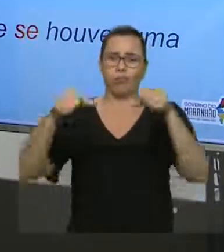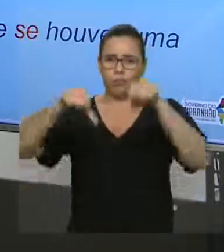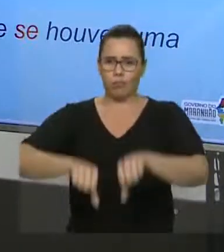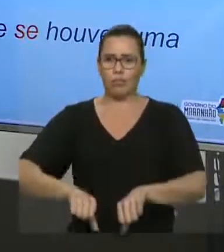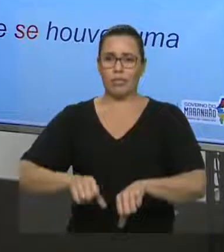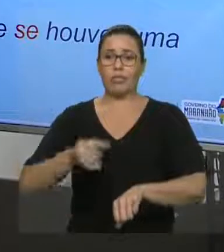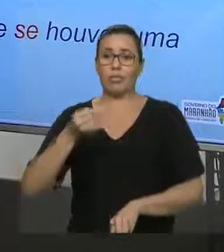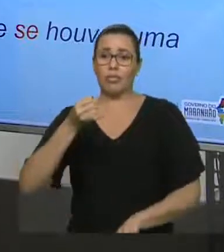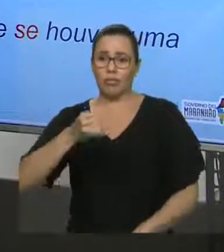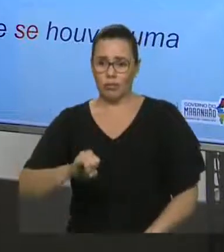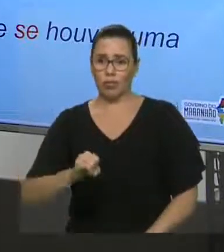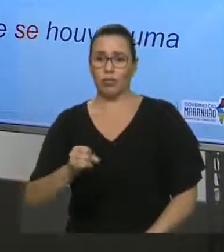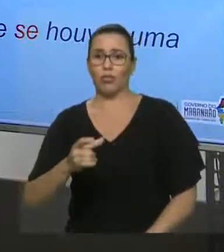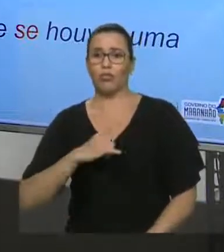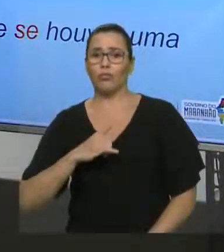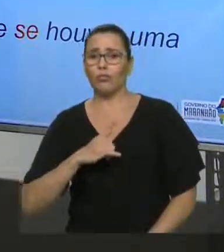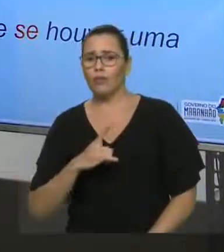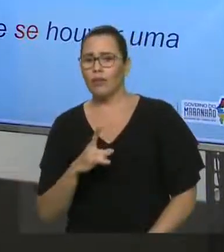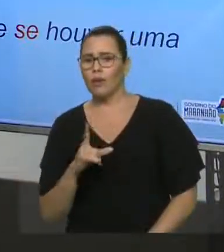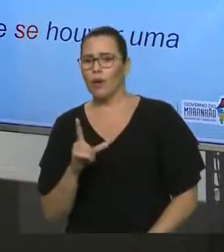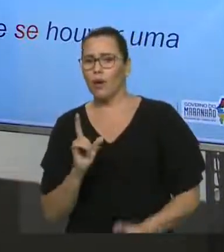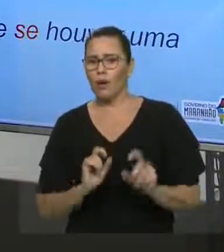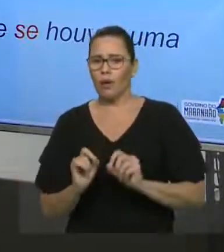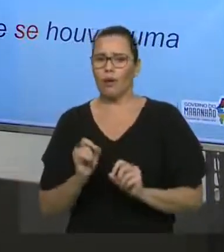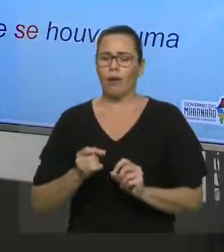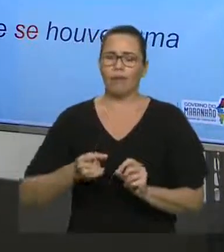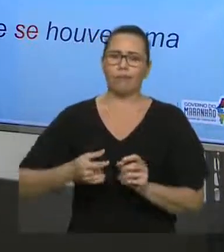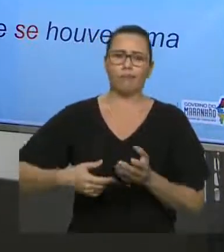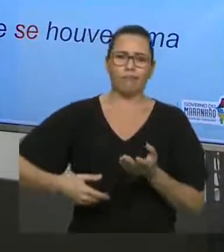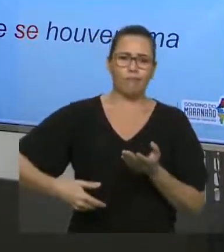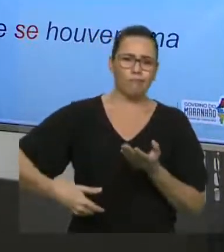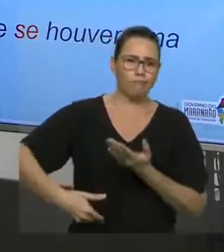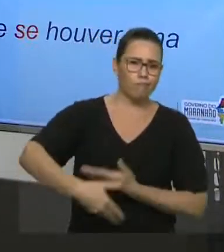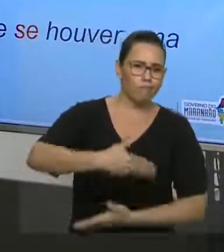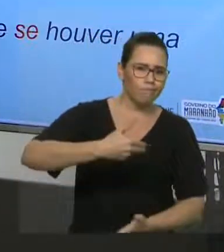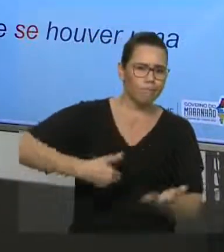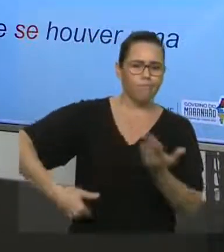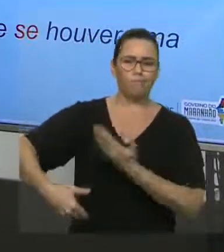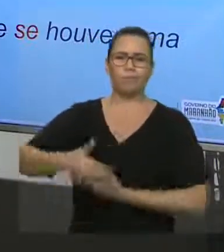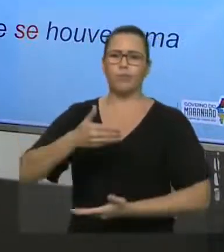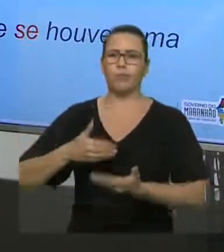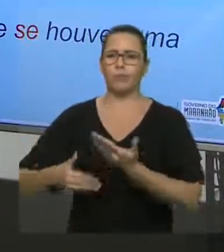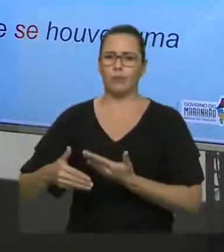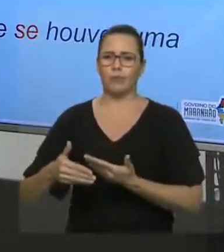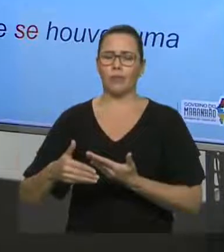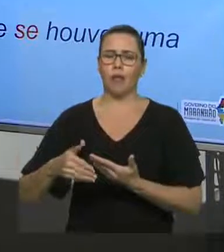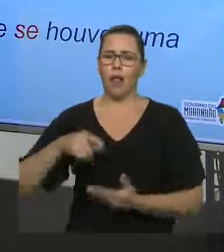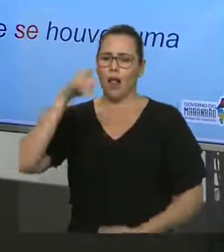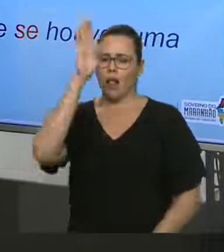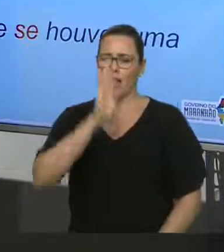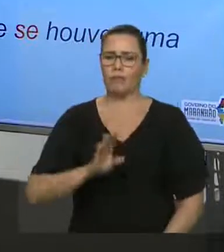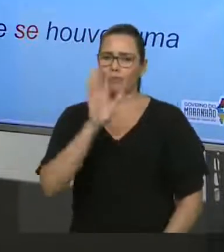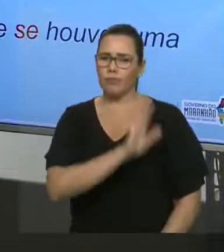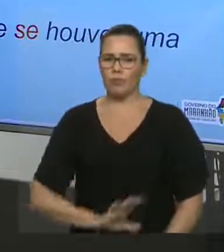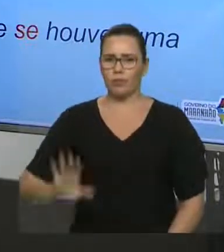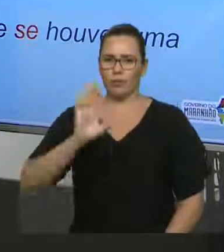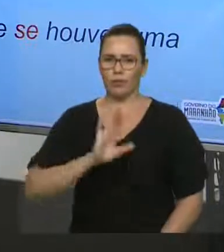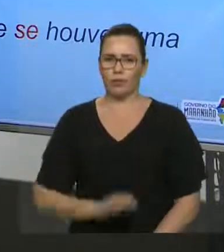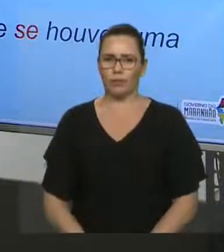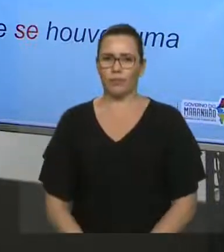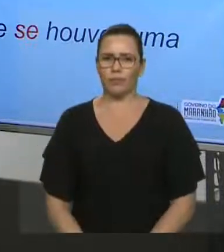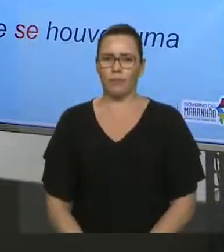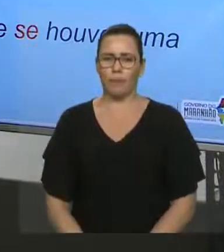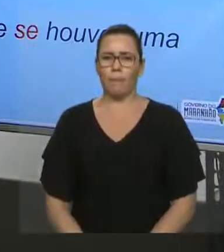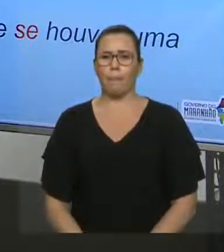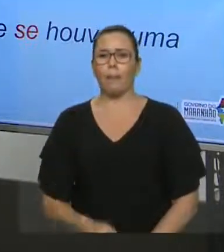só, o elemento destacado, tá? O elemento destacado é o se. Todos vocês sabem, se, toda vez que puder ser substituído por